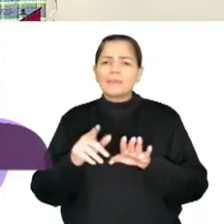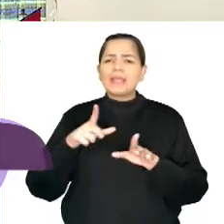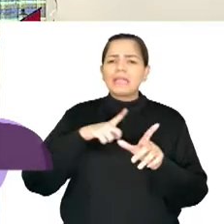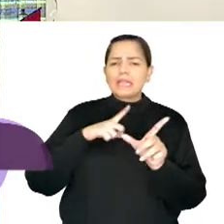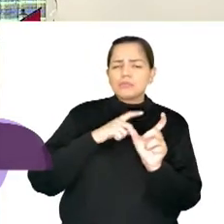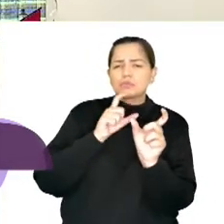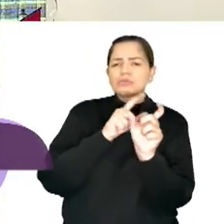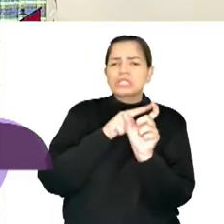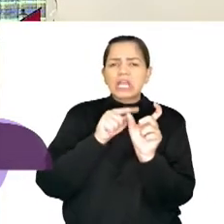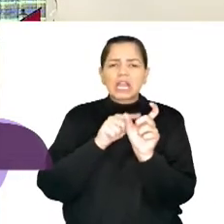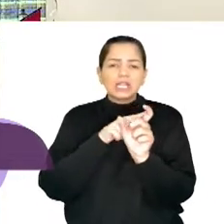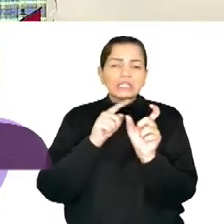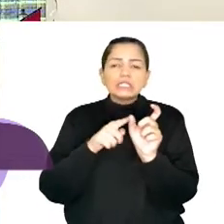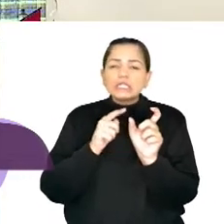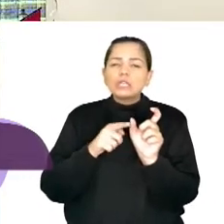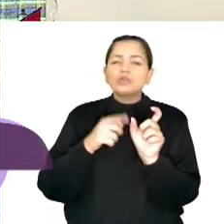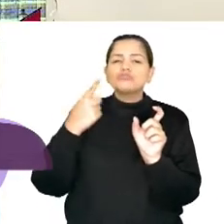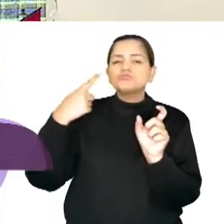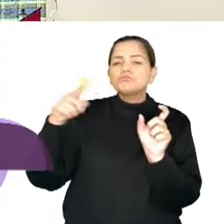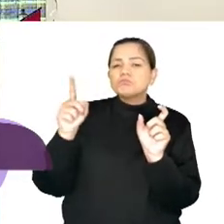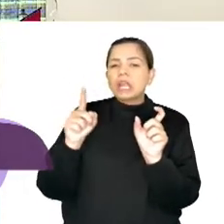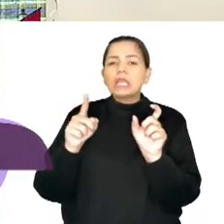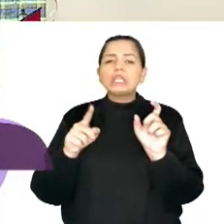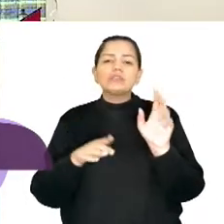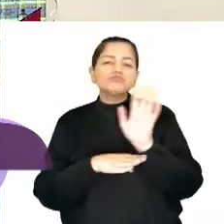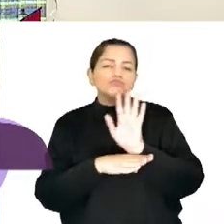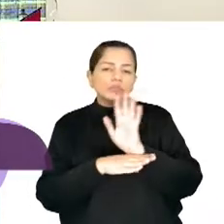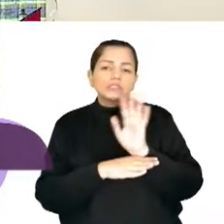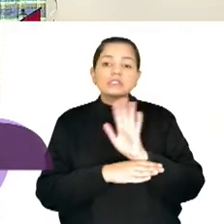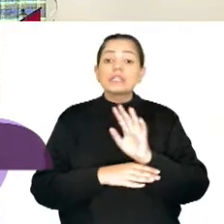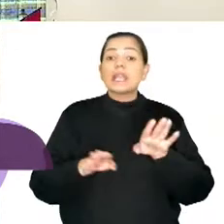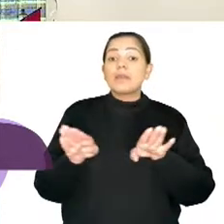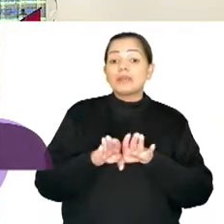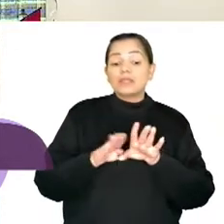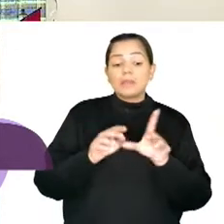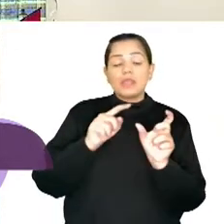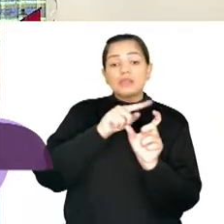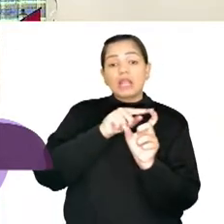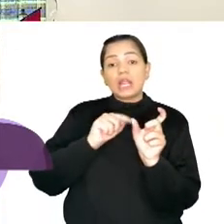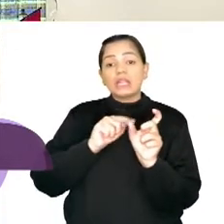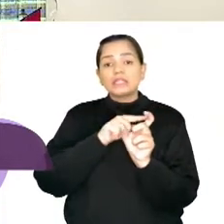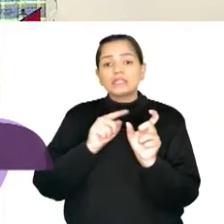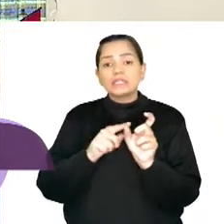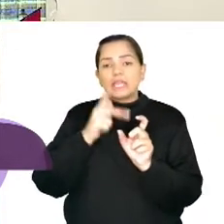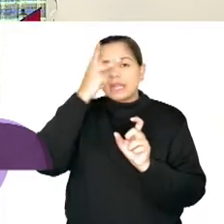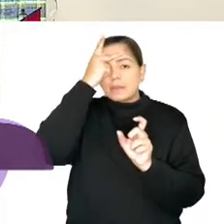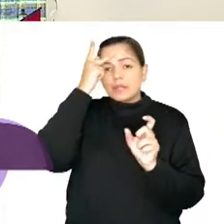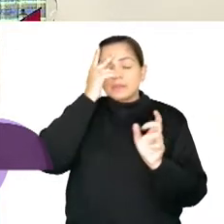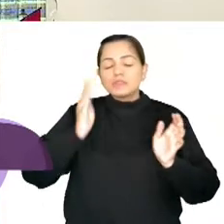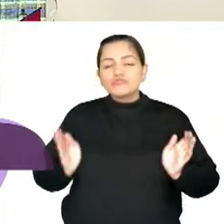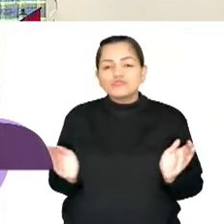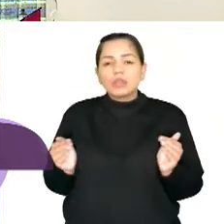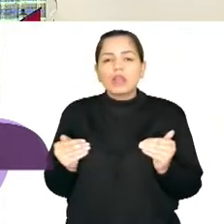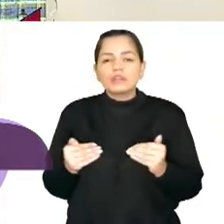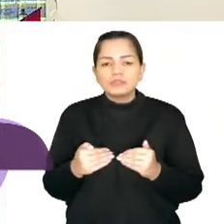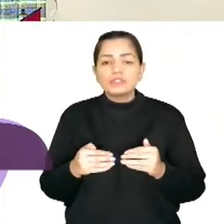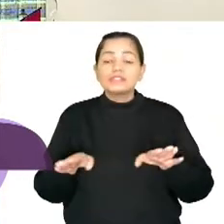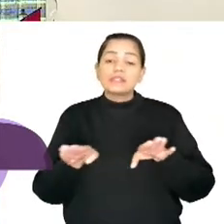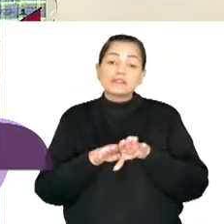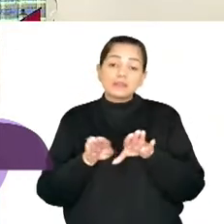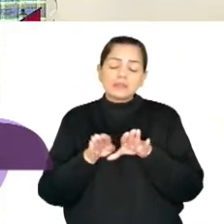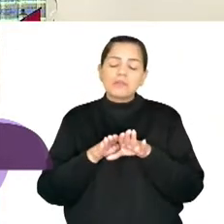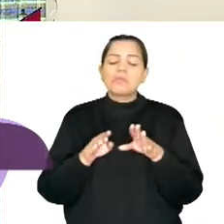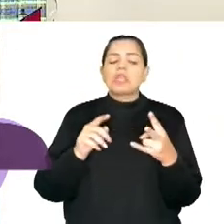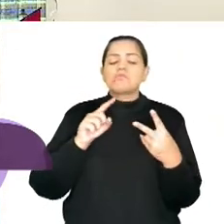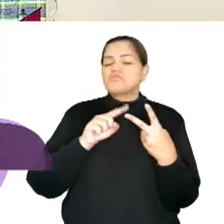desses, nós temos também cartão de meia-entrada, carteira da pessoa, a credencial da pessoa com transtorno